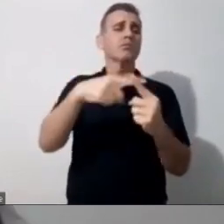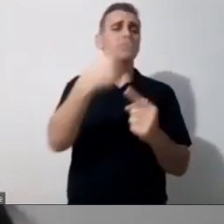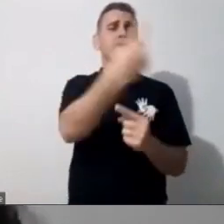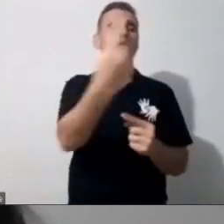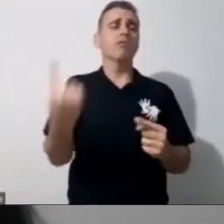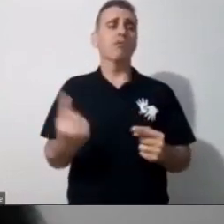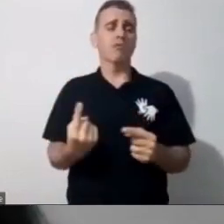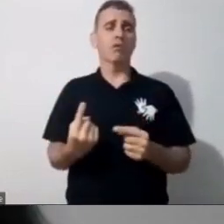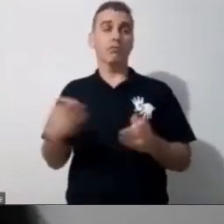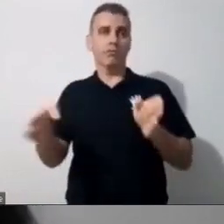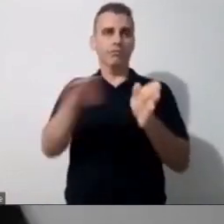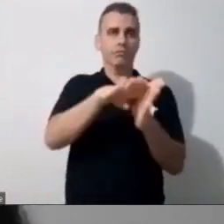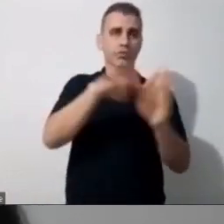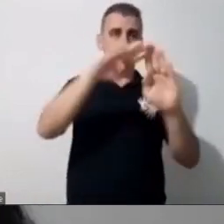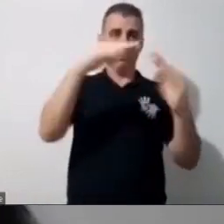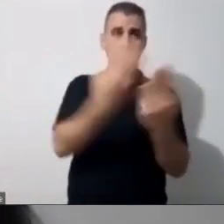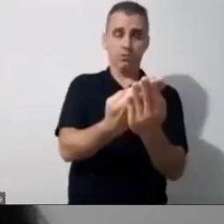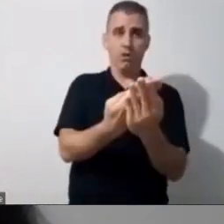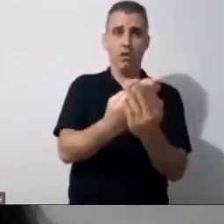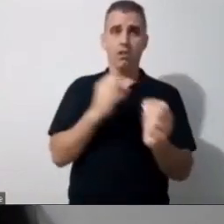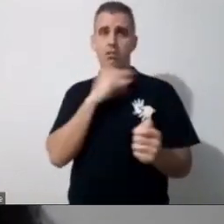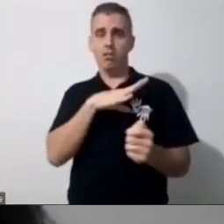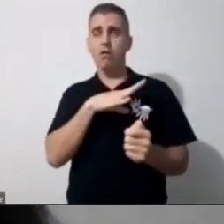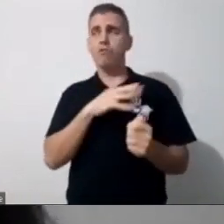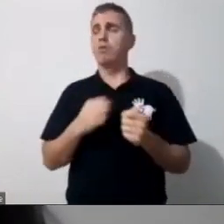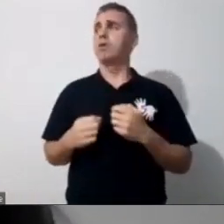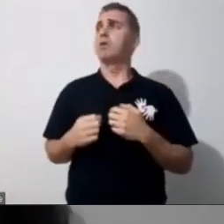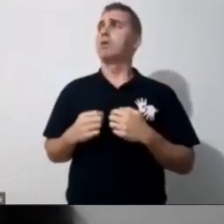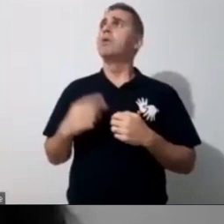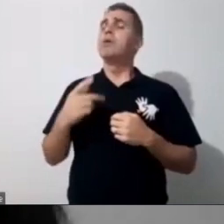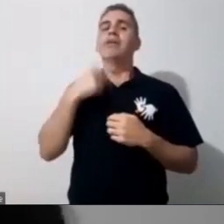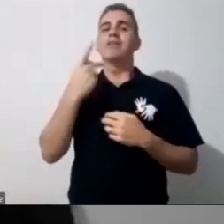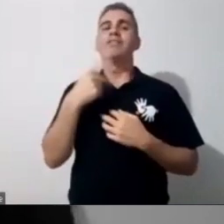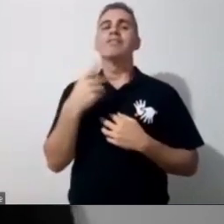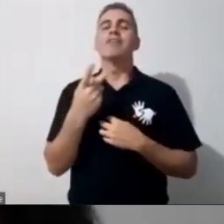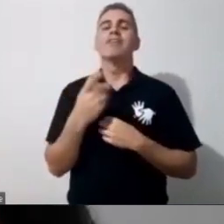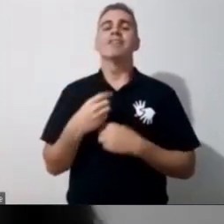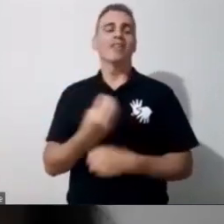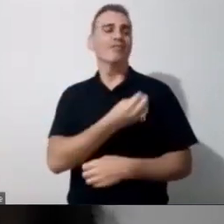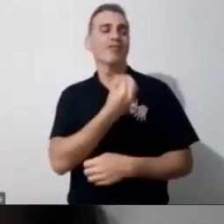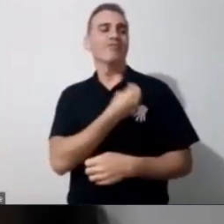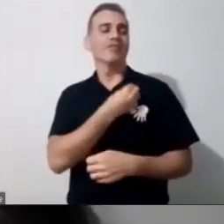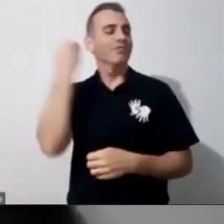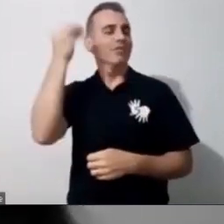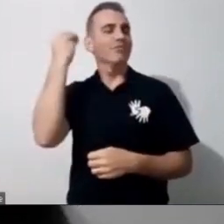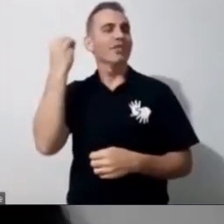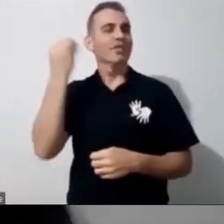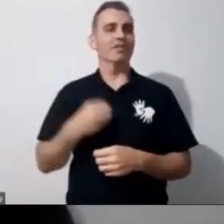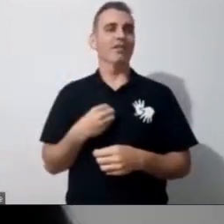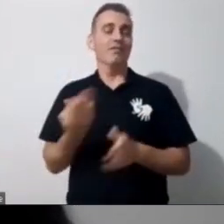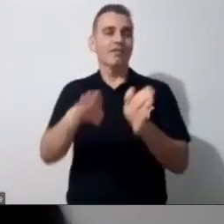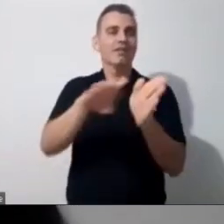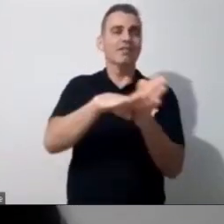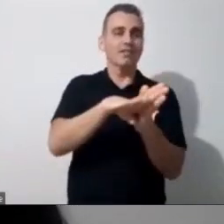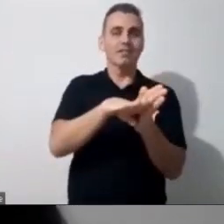numa escola nova, eu sempre falo, eu conto essa história de vida, porque tu nunca chega para pegar a melhor